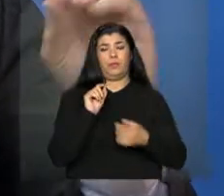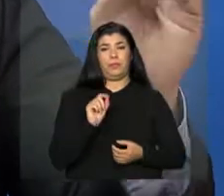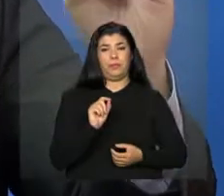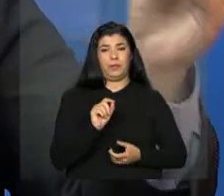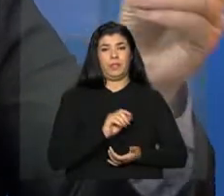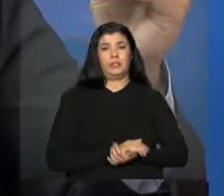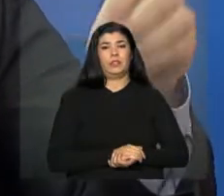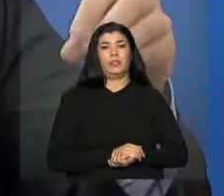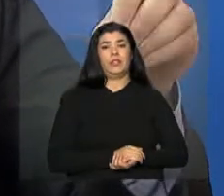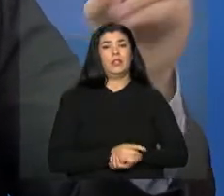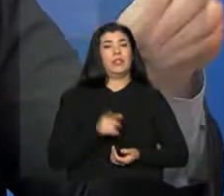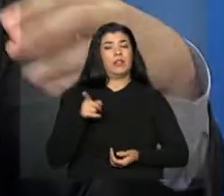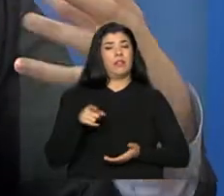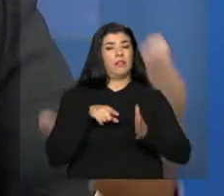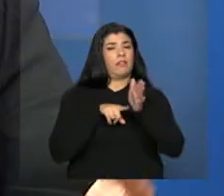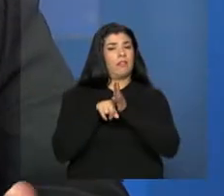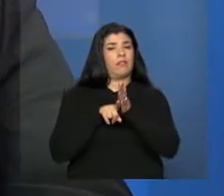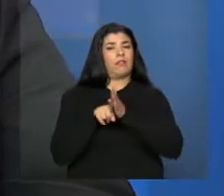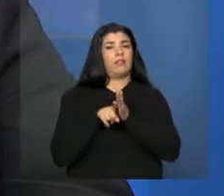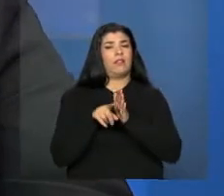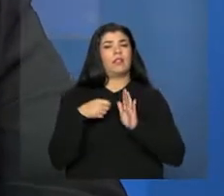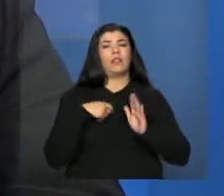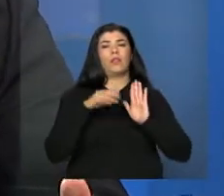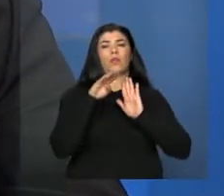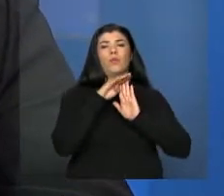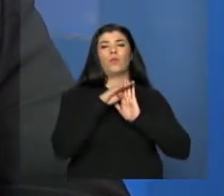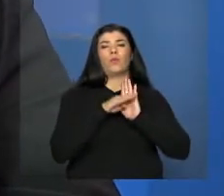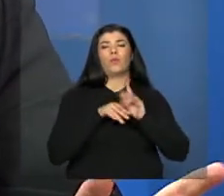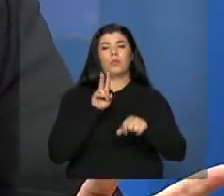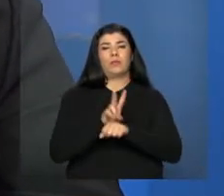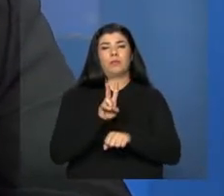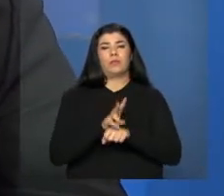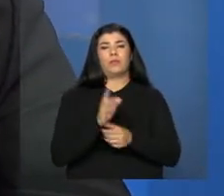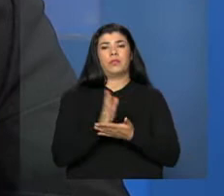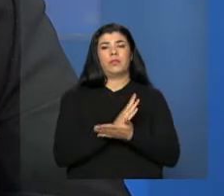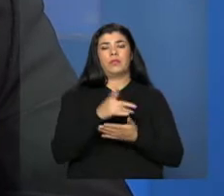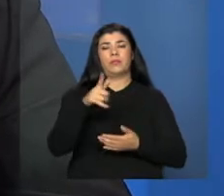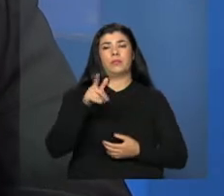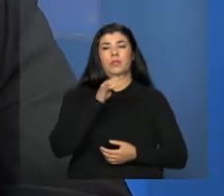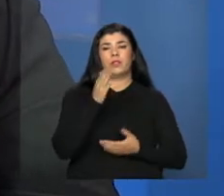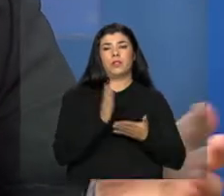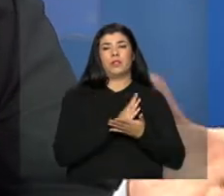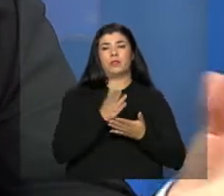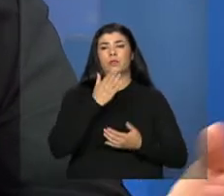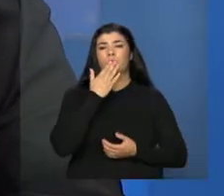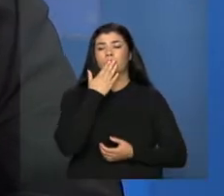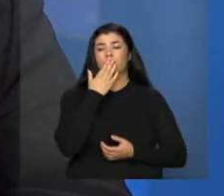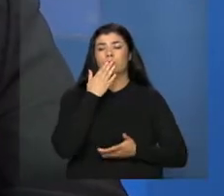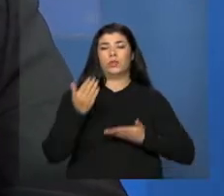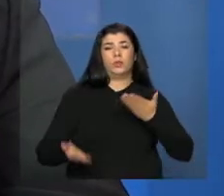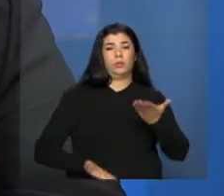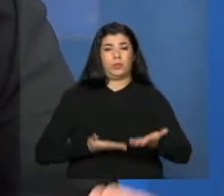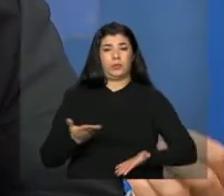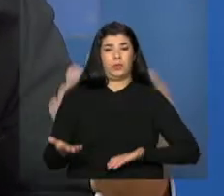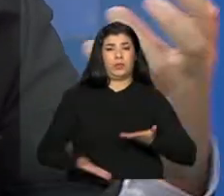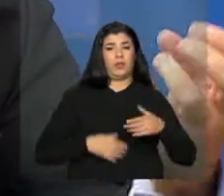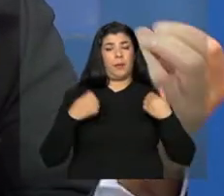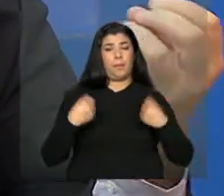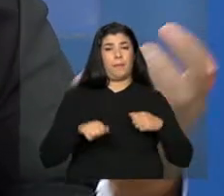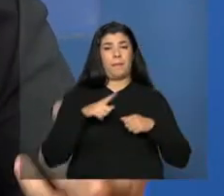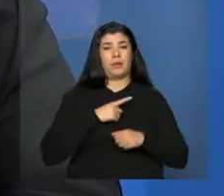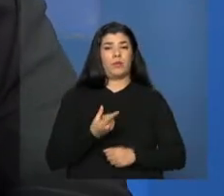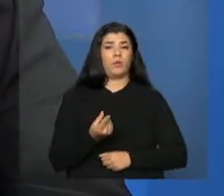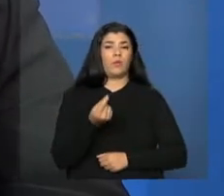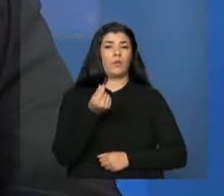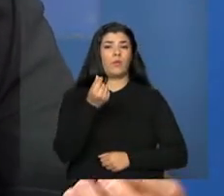com essa apuração, como ela é feita por nível de proteção, às vezes um determinado serviço depende mais de um... tem um custo